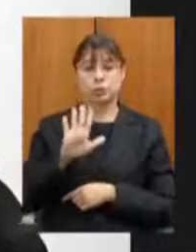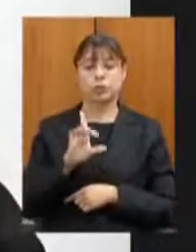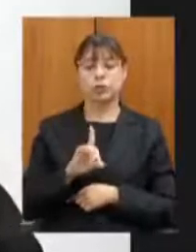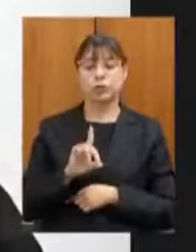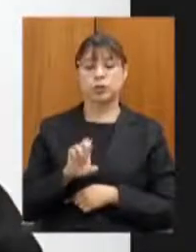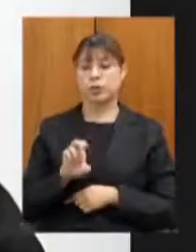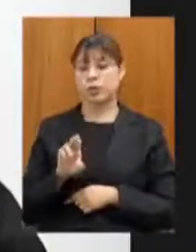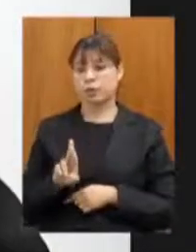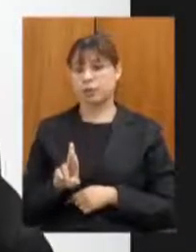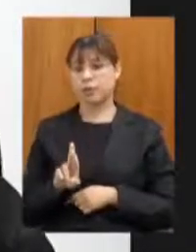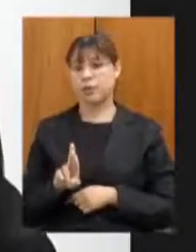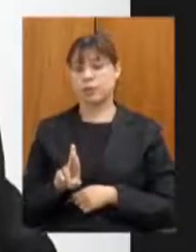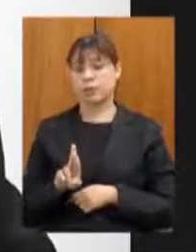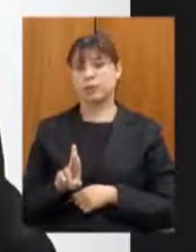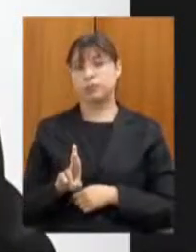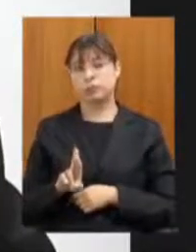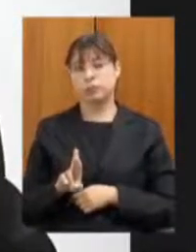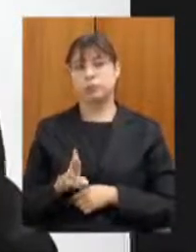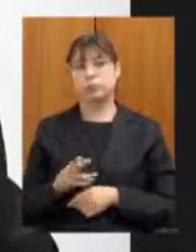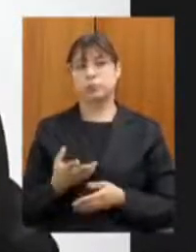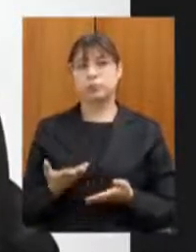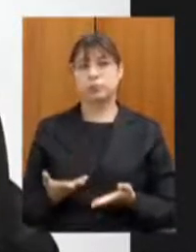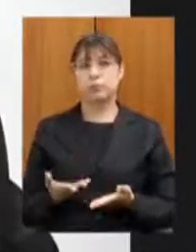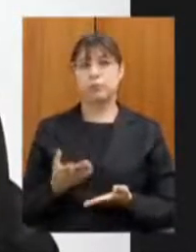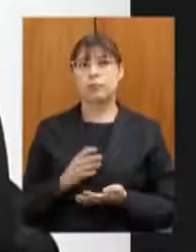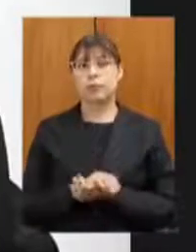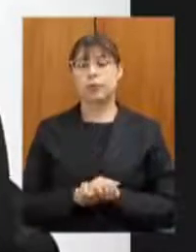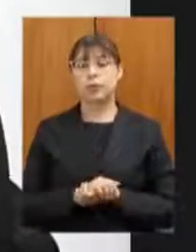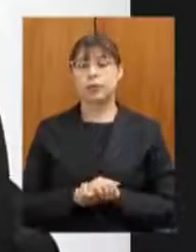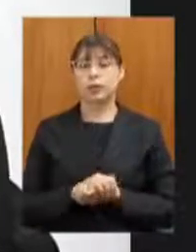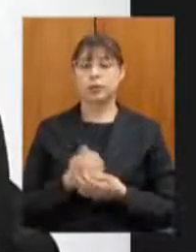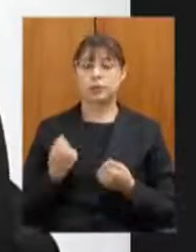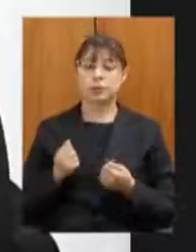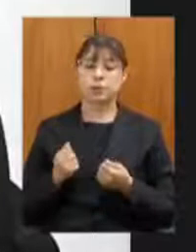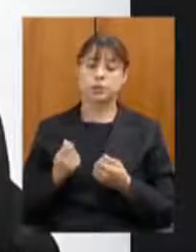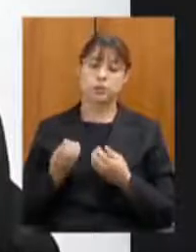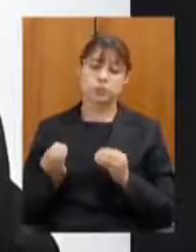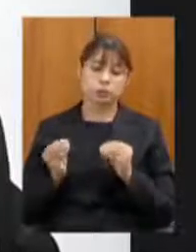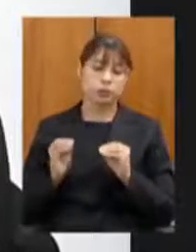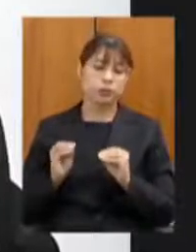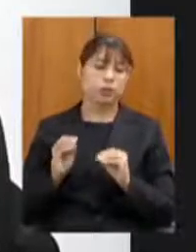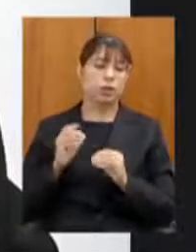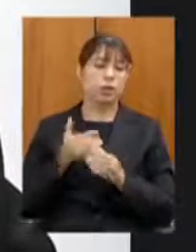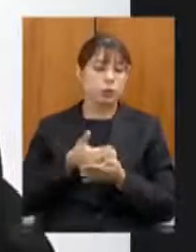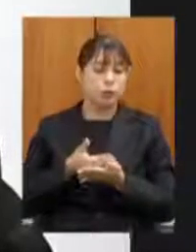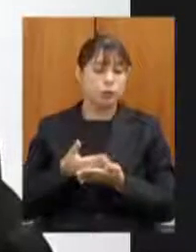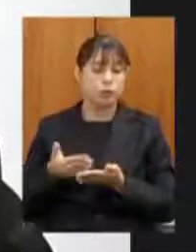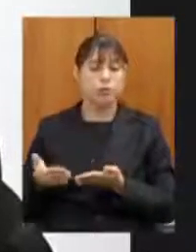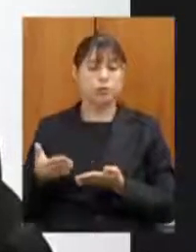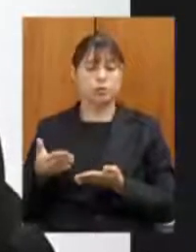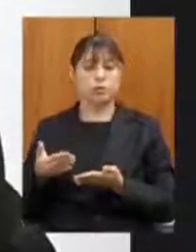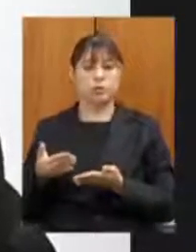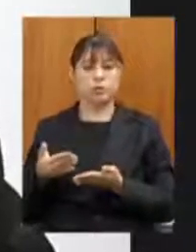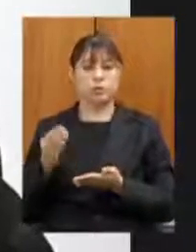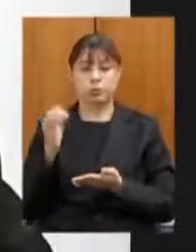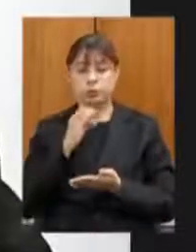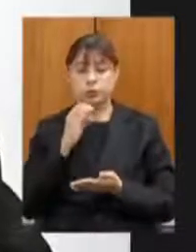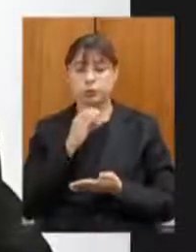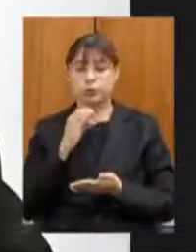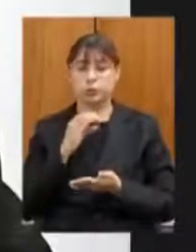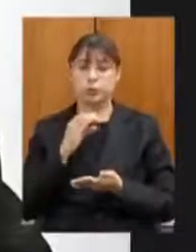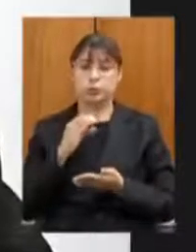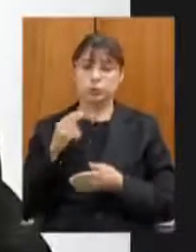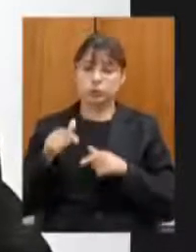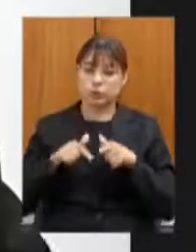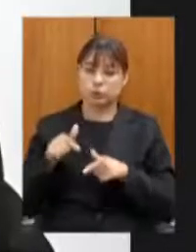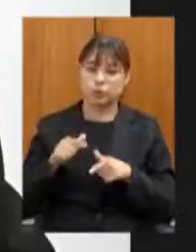no sentido de inserir nas prioridades de início de execução e aqui já reiterando o requerimento